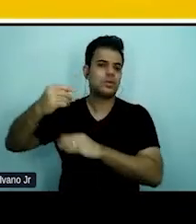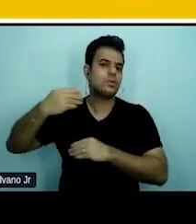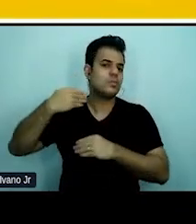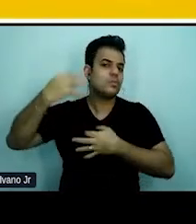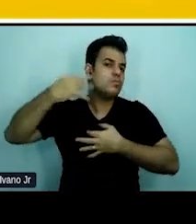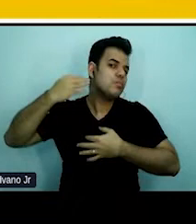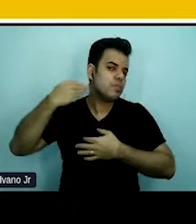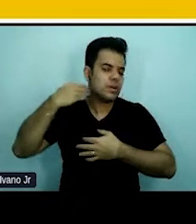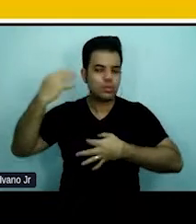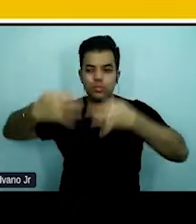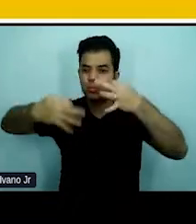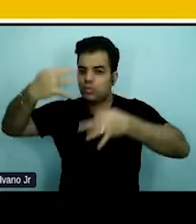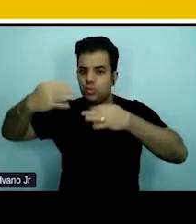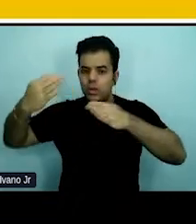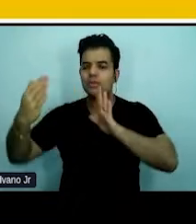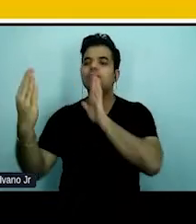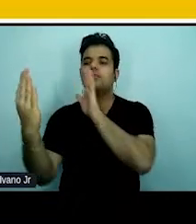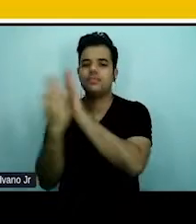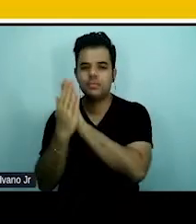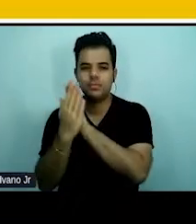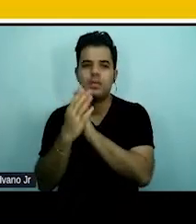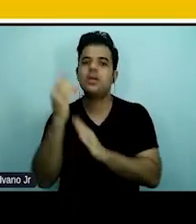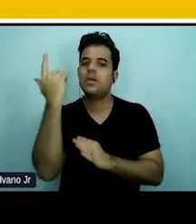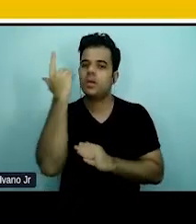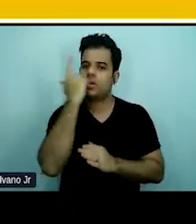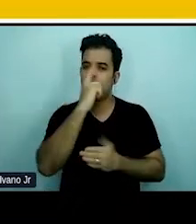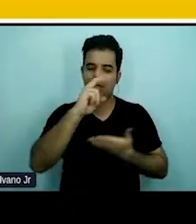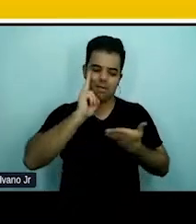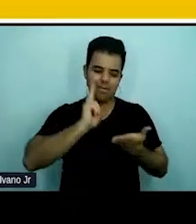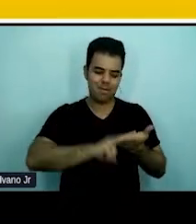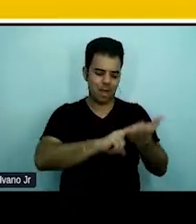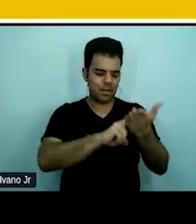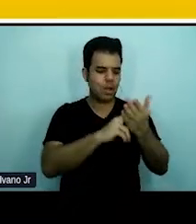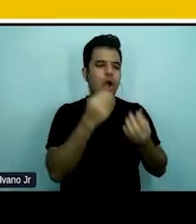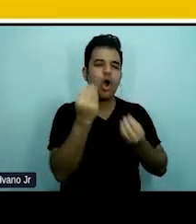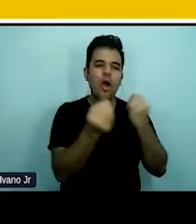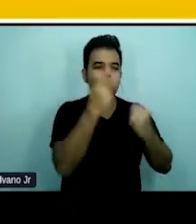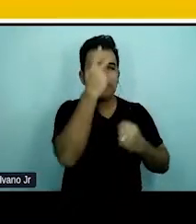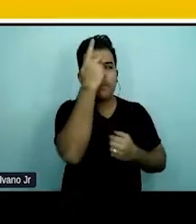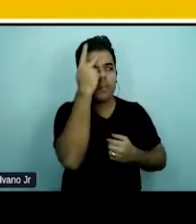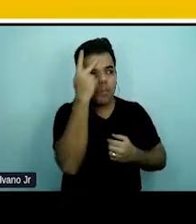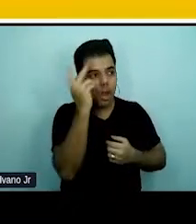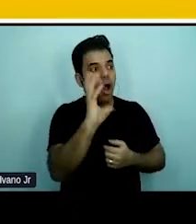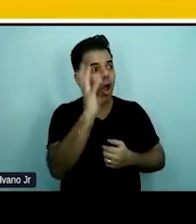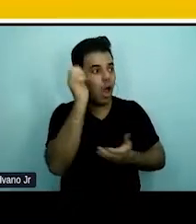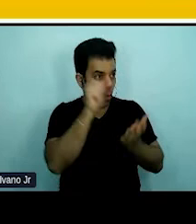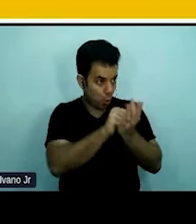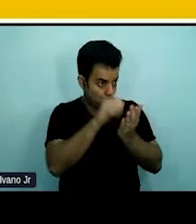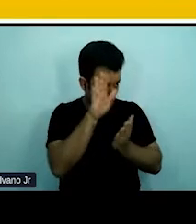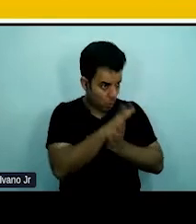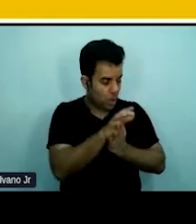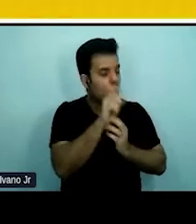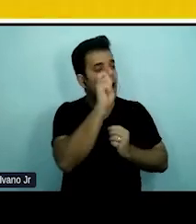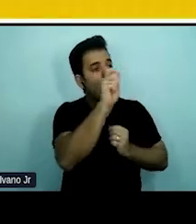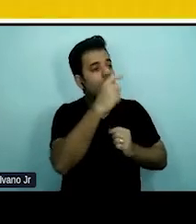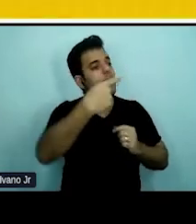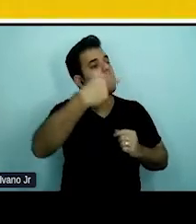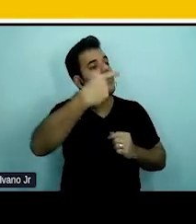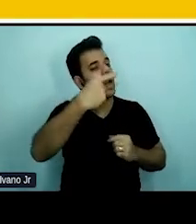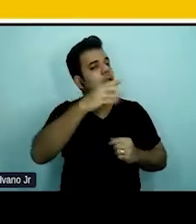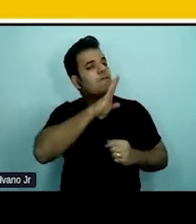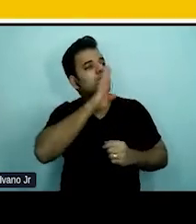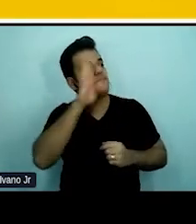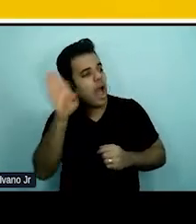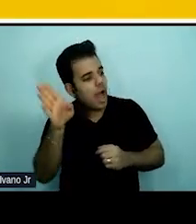elaboraram toda uma cartilha mostrando como a pessoa deve procurar, como é que ela deve recorrer ao